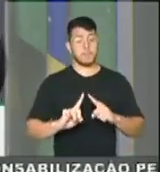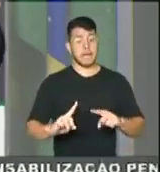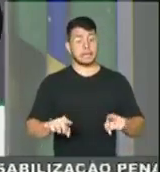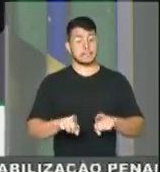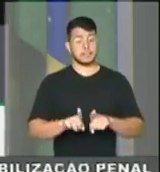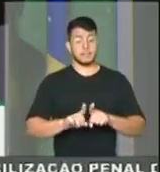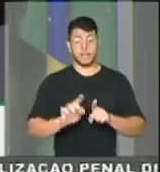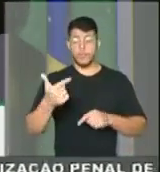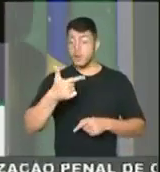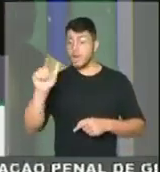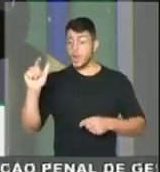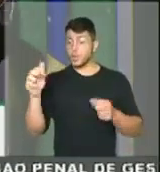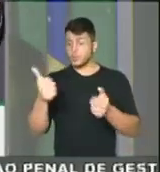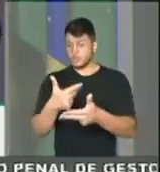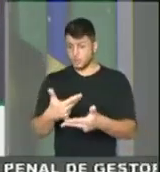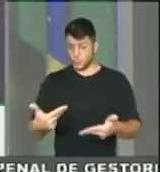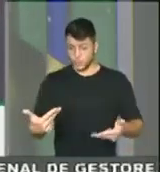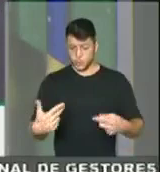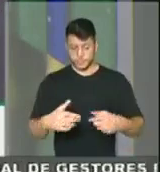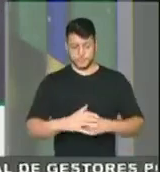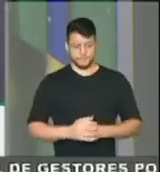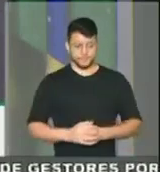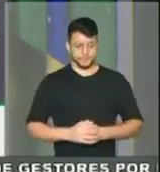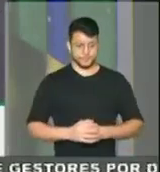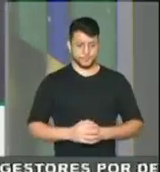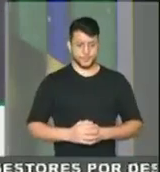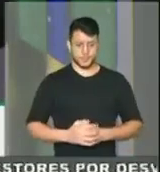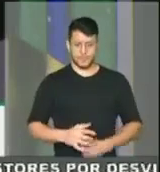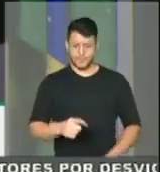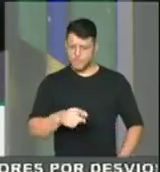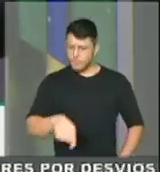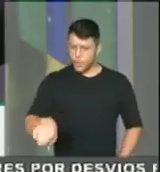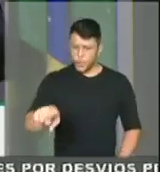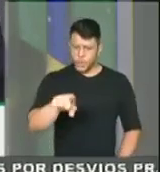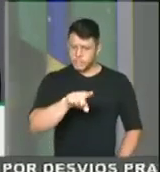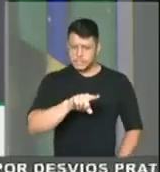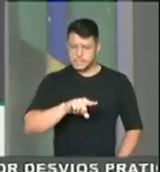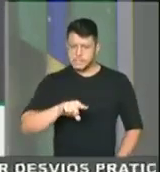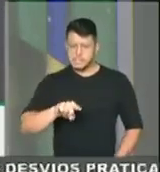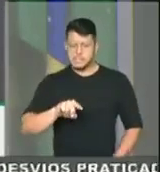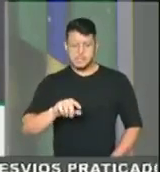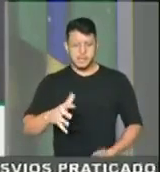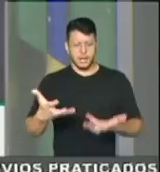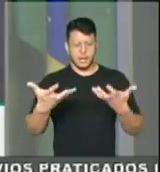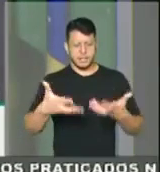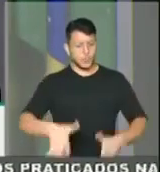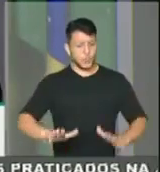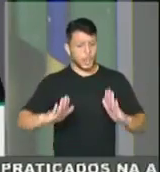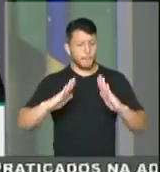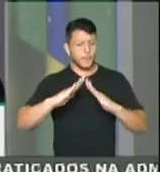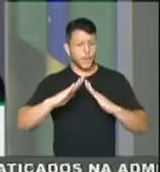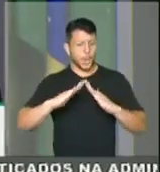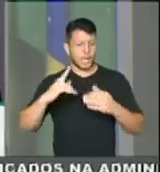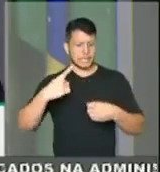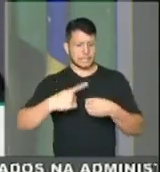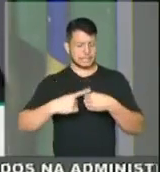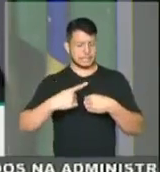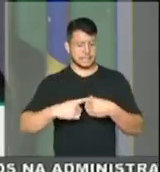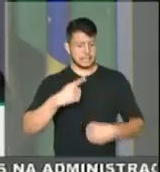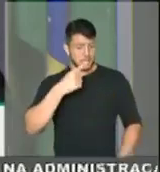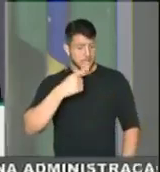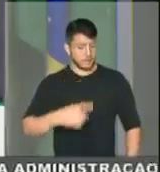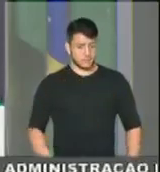Nenhum dos senhores topariam morar em Paraisópolis